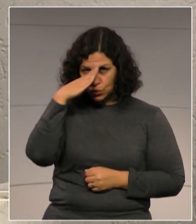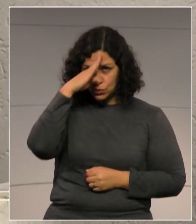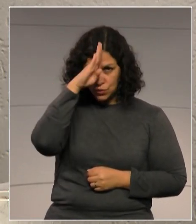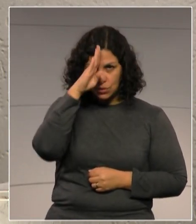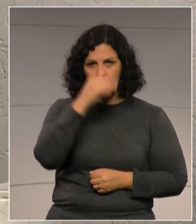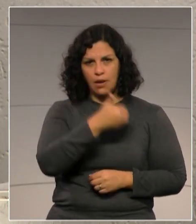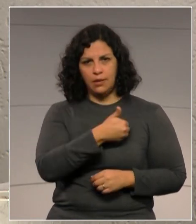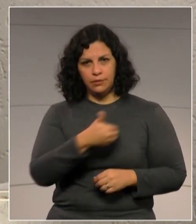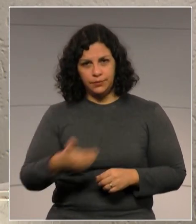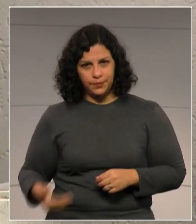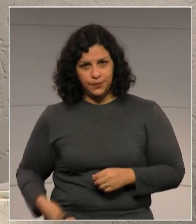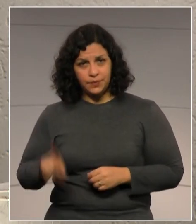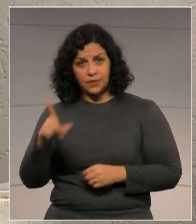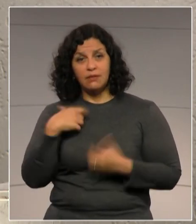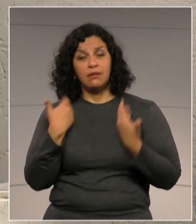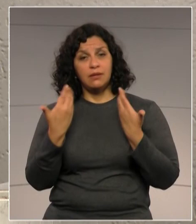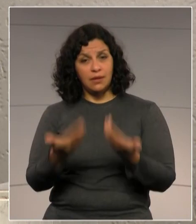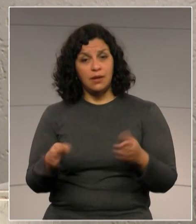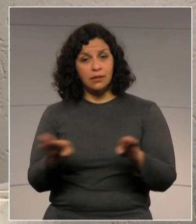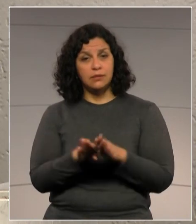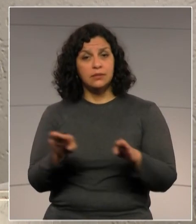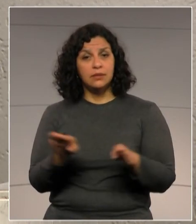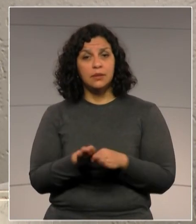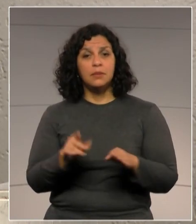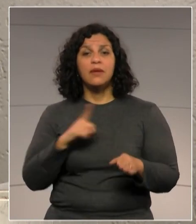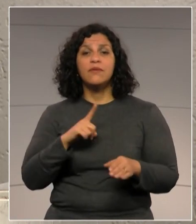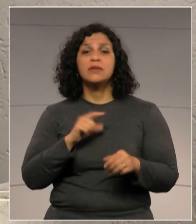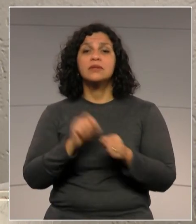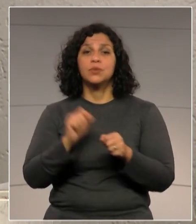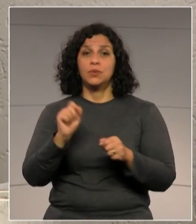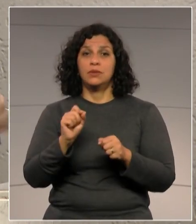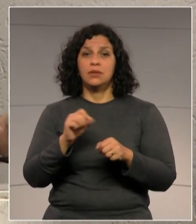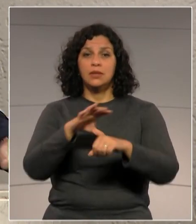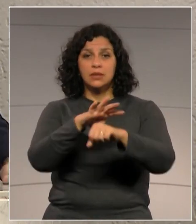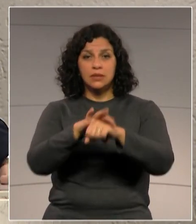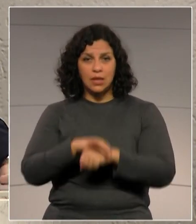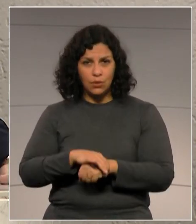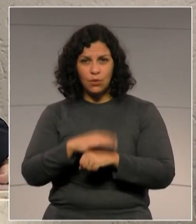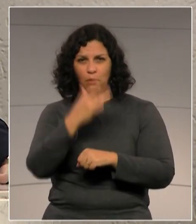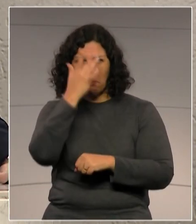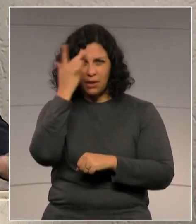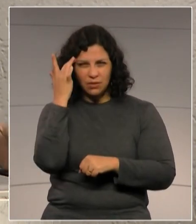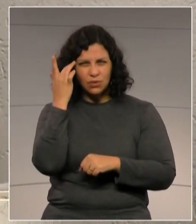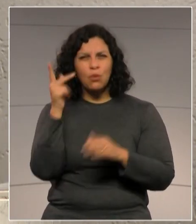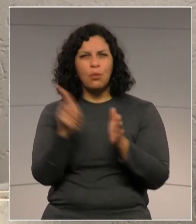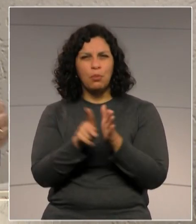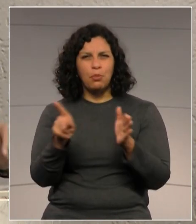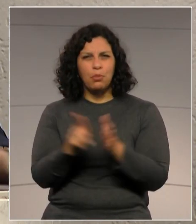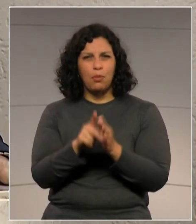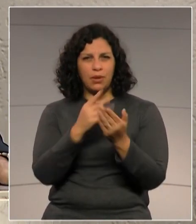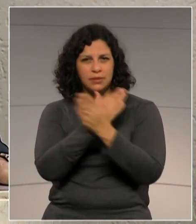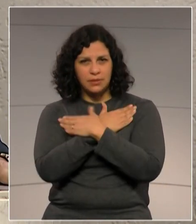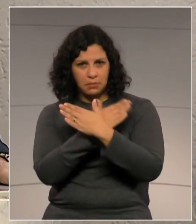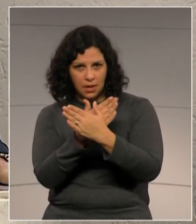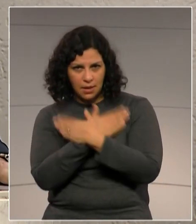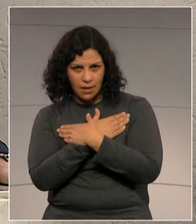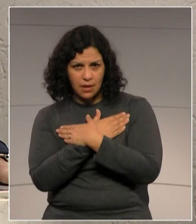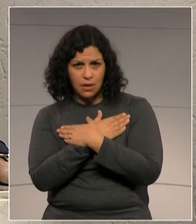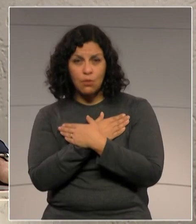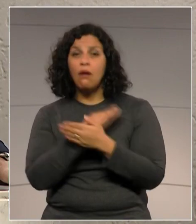ele quer tributar o seguro-desemprego. Aí eu acho que é para acabar, né?